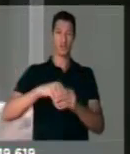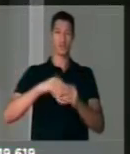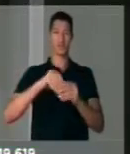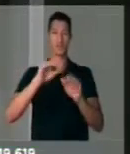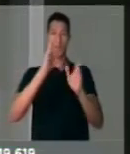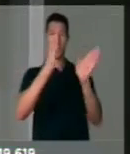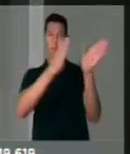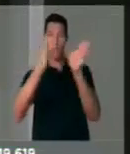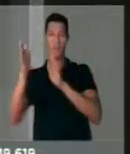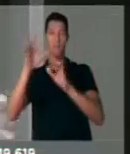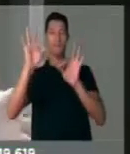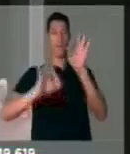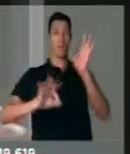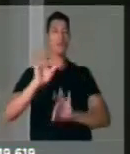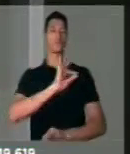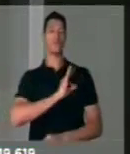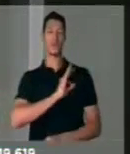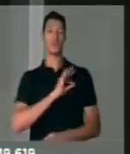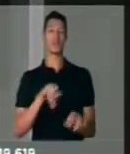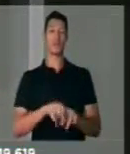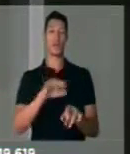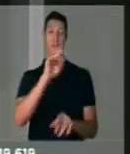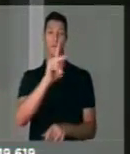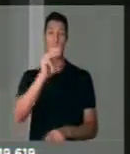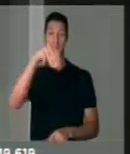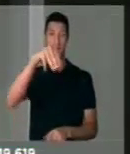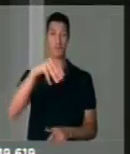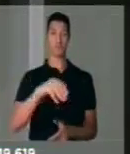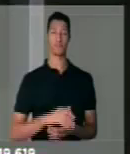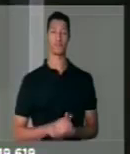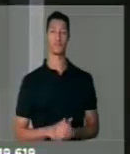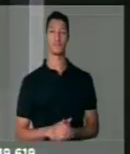reaparelhamento das polícias e, especificamente, da polícia militar.